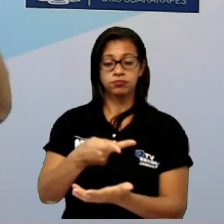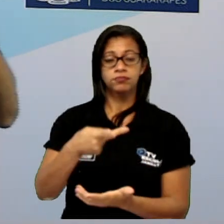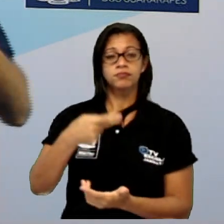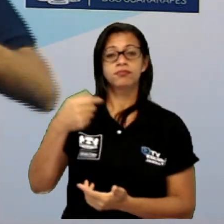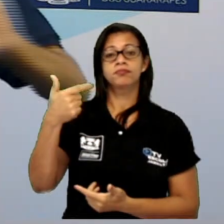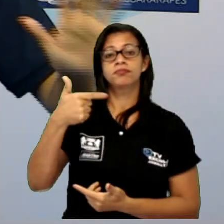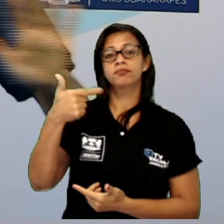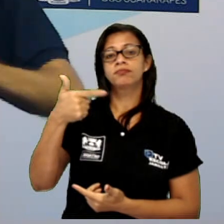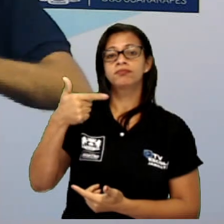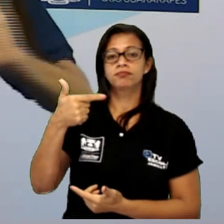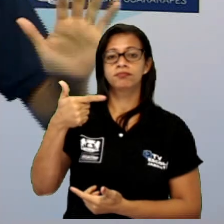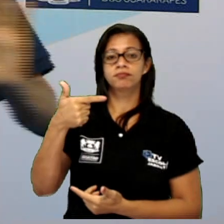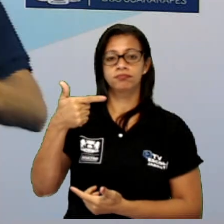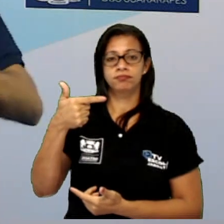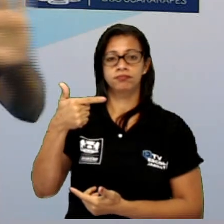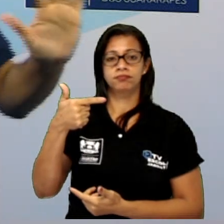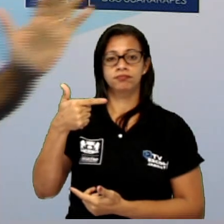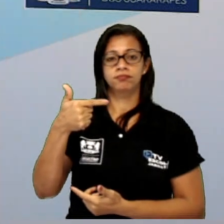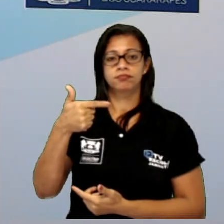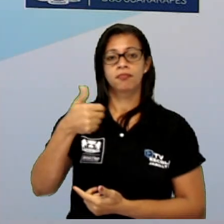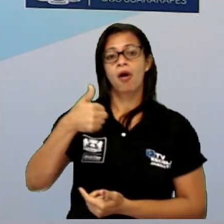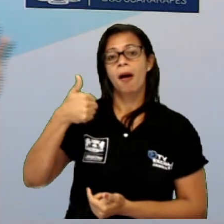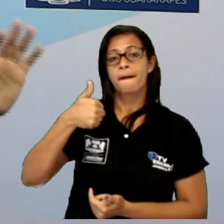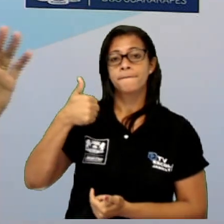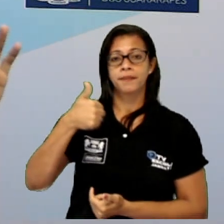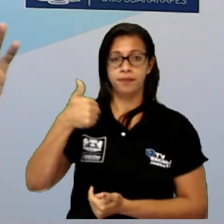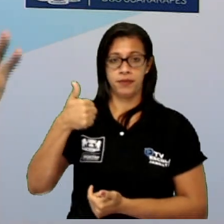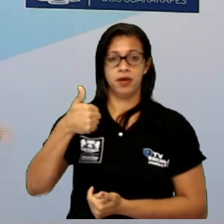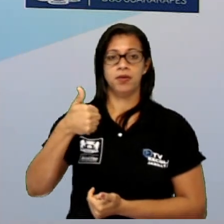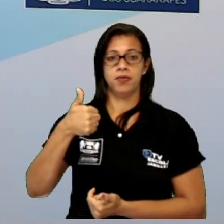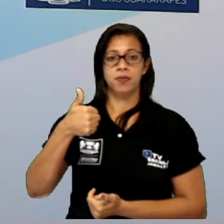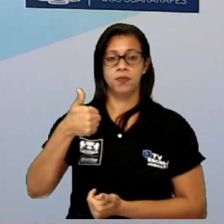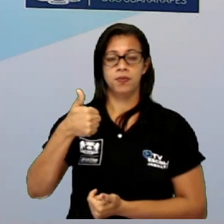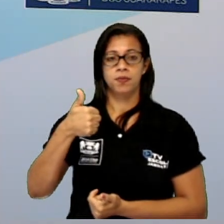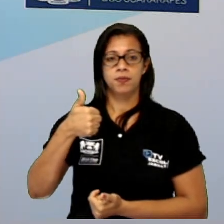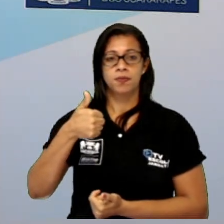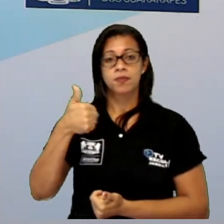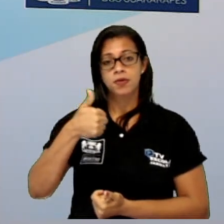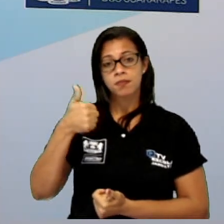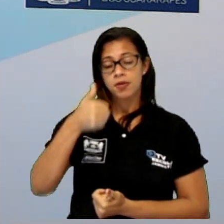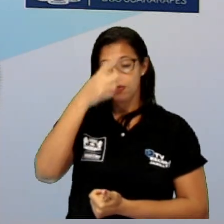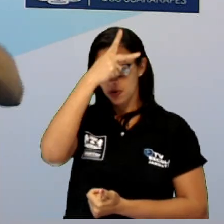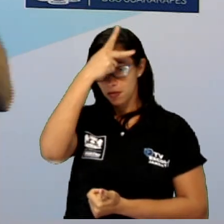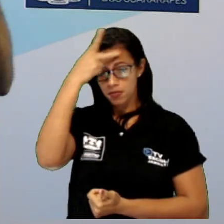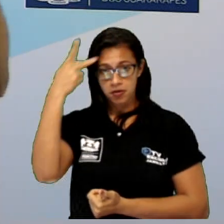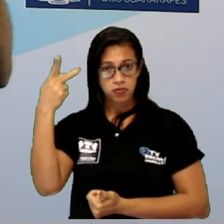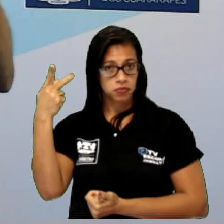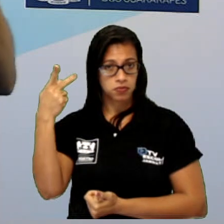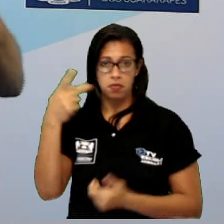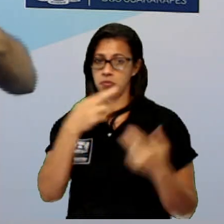Uma que o homem, ele não é responsável por essa transformação, porque a ação dessa transformação, ela vem da